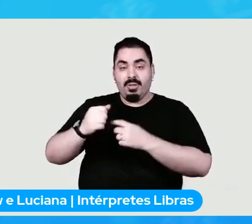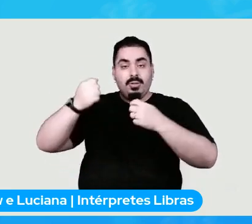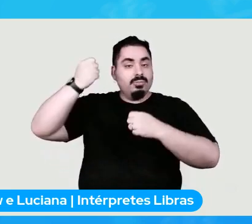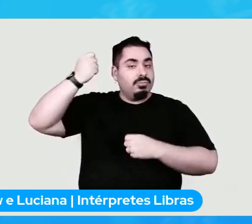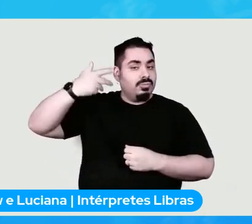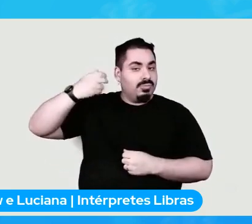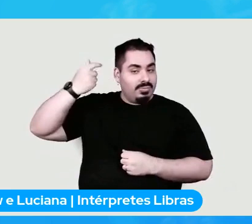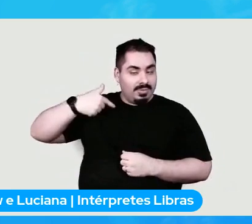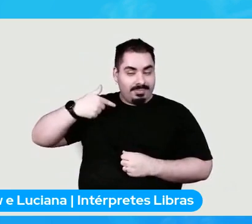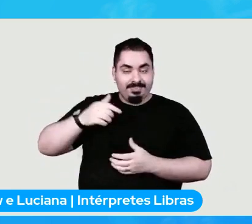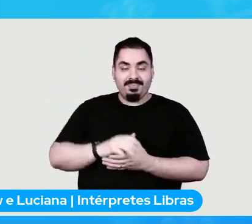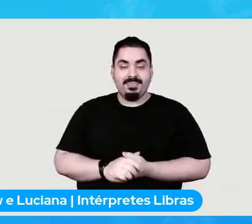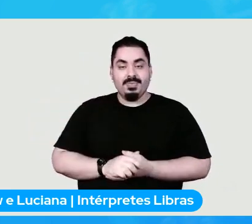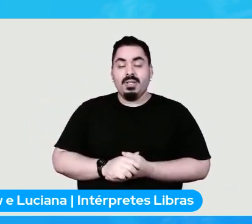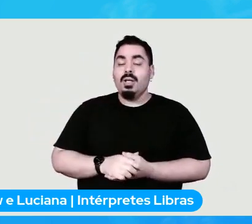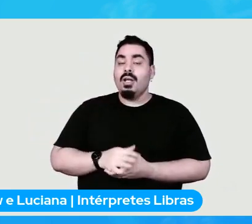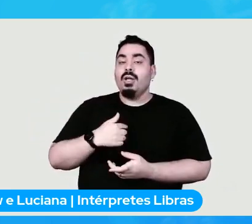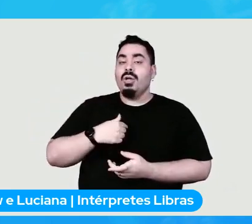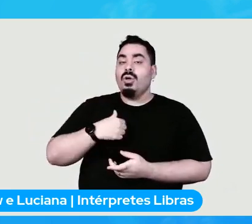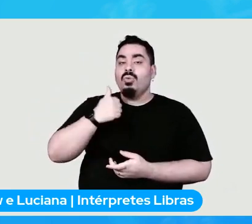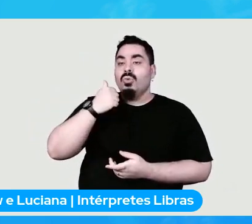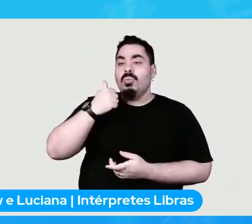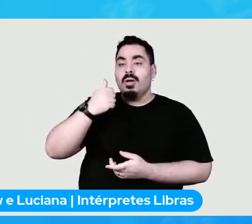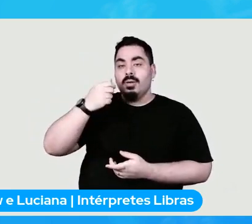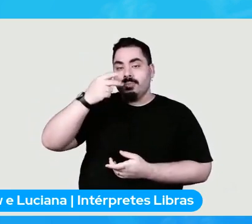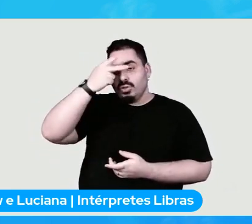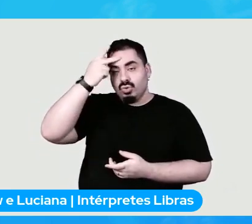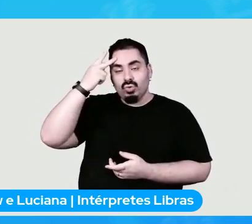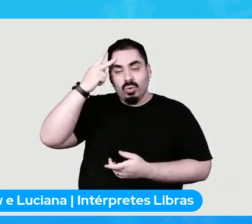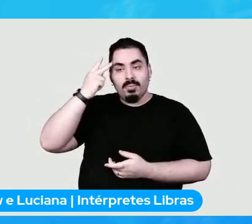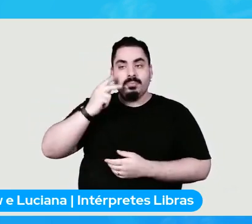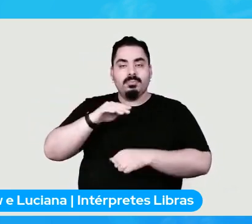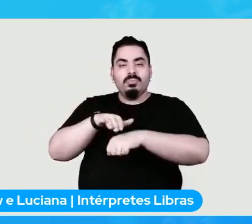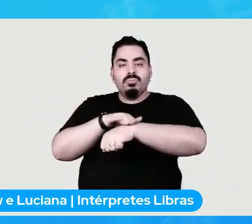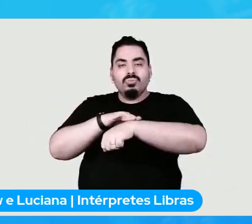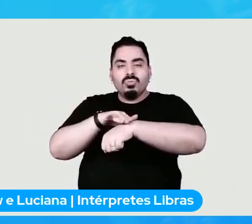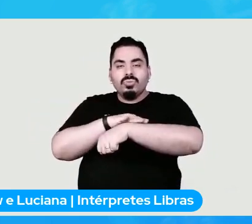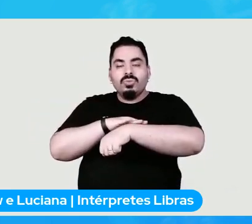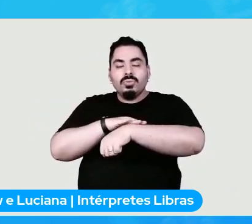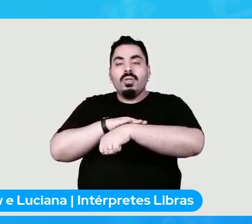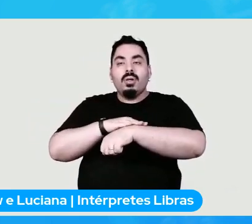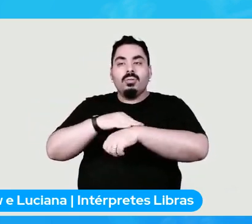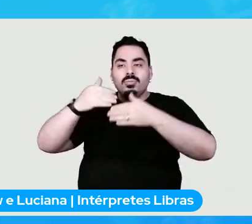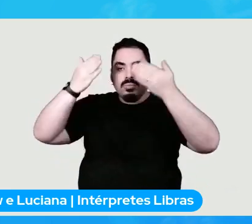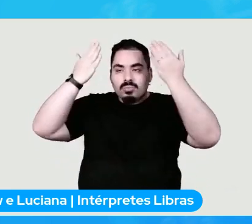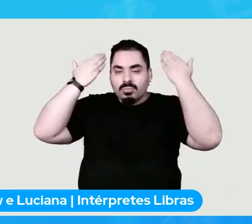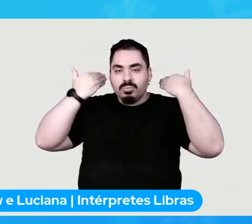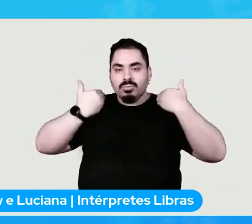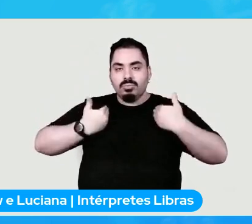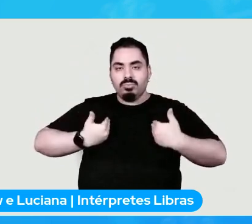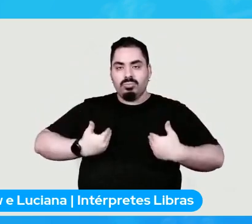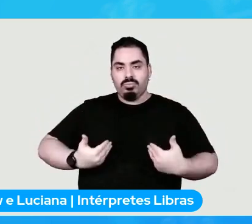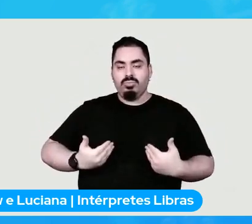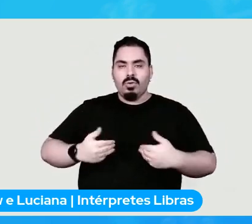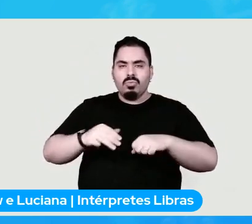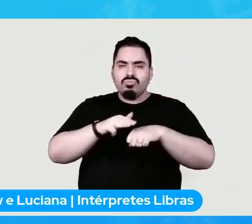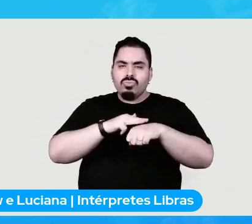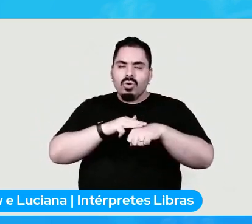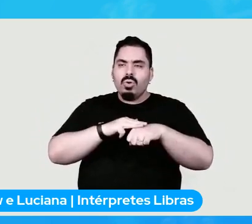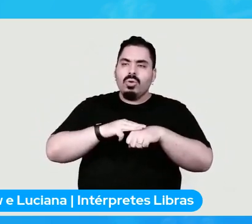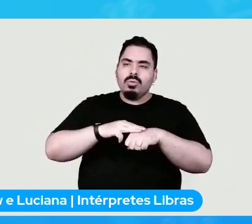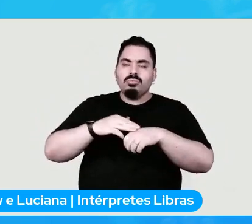eu sou uma pessoa de cor parda, meus cabelos são castanhos, estão na altura do ombro,